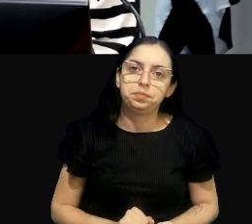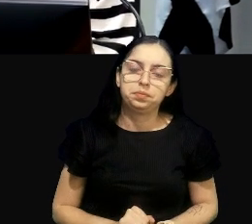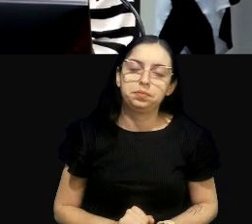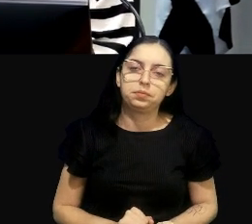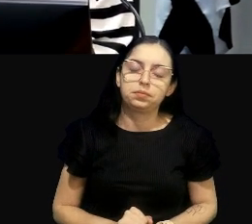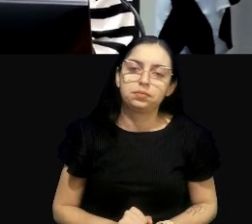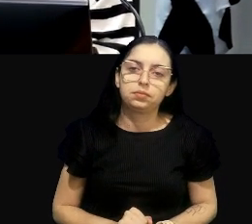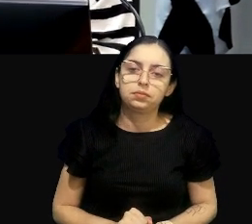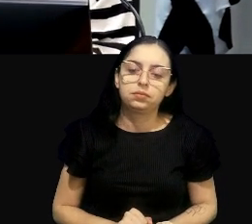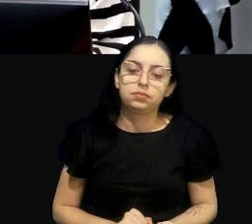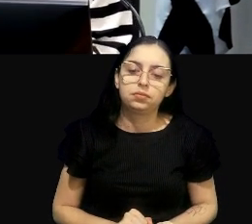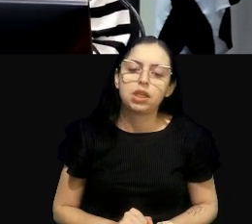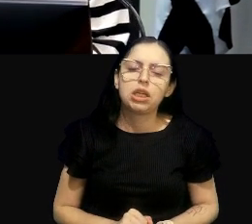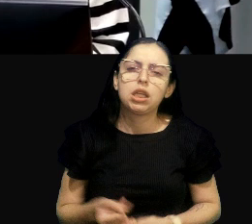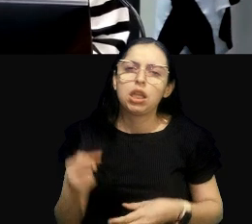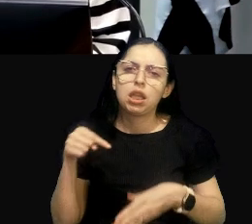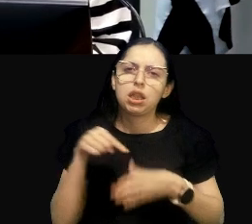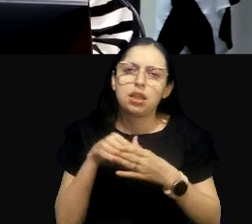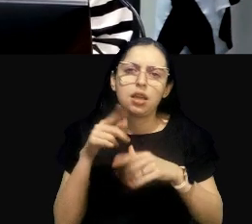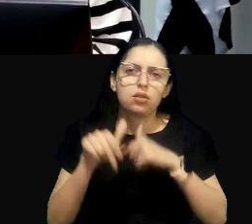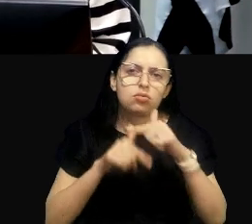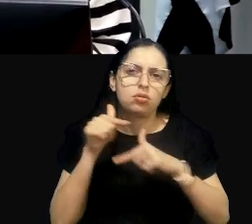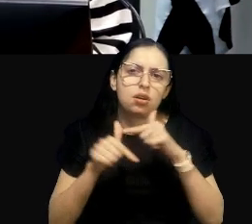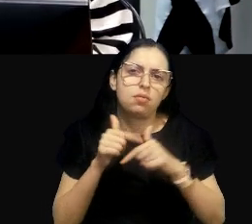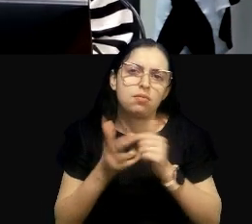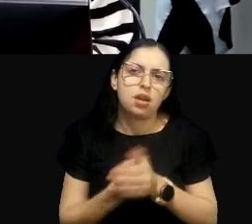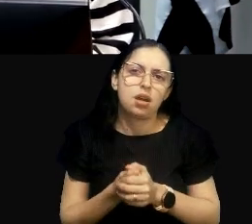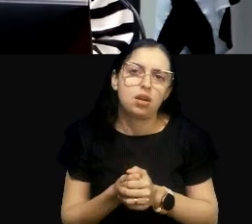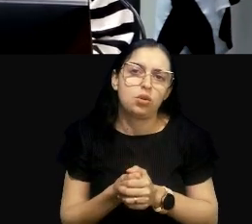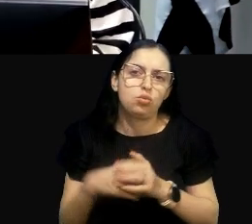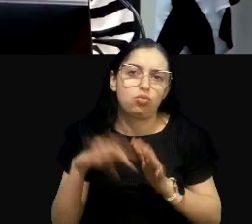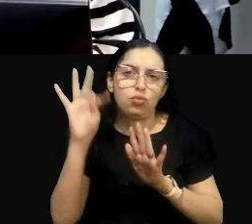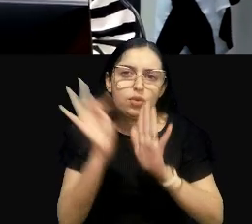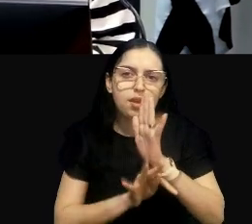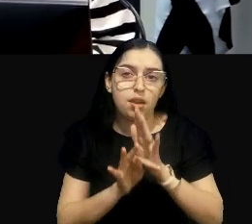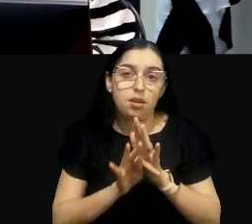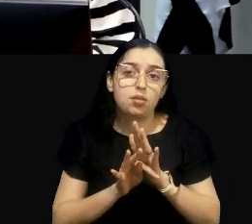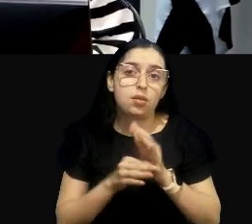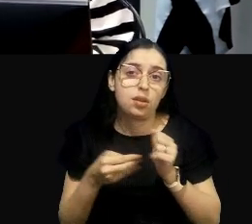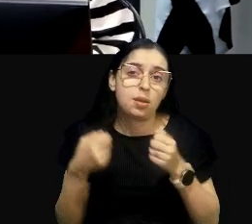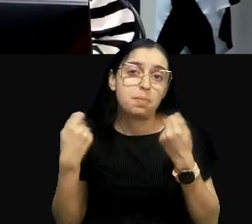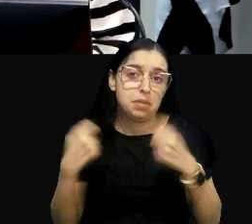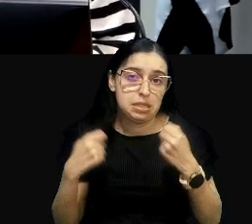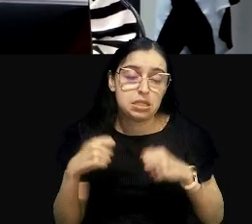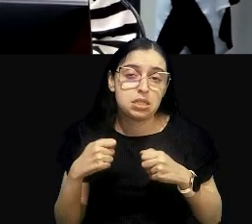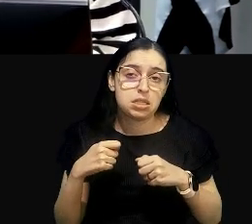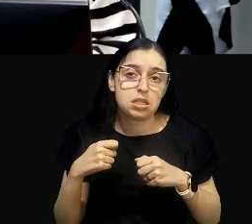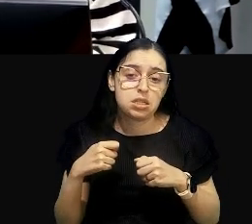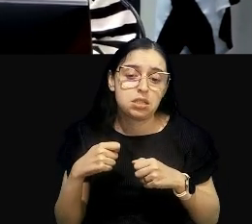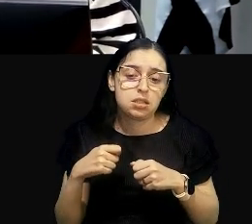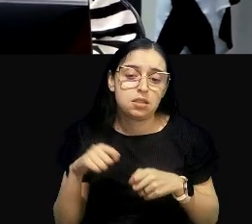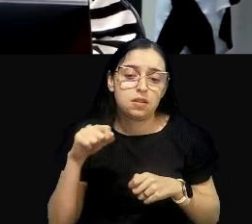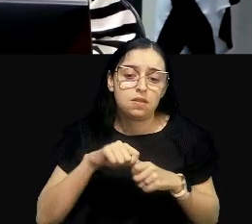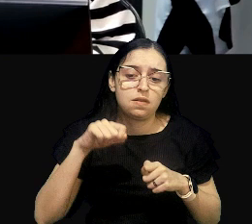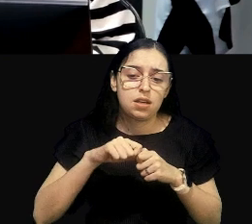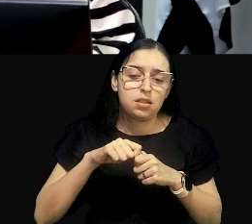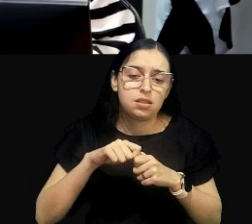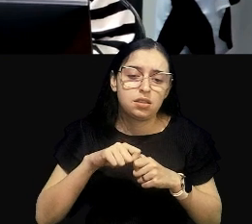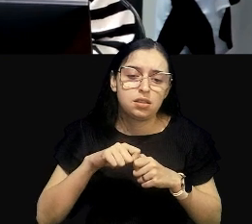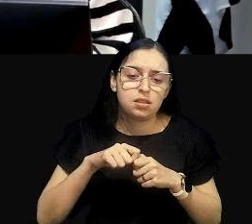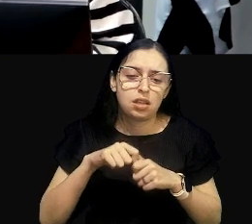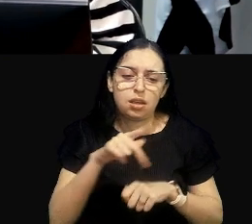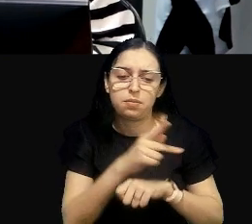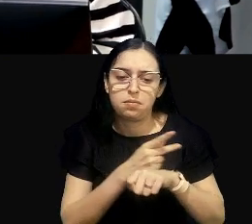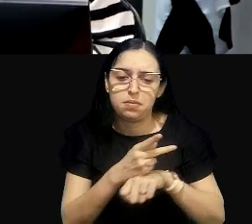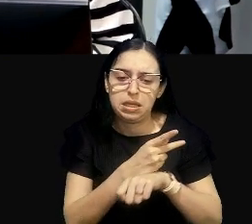Então, dentro das atividades técnicas necessárias, a gente tem que fazer esse diagnóstico ambiental